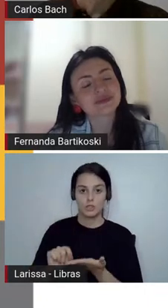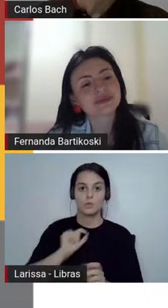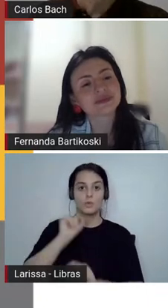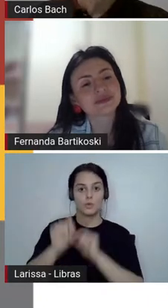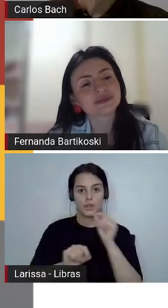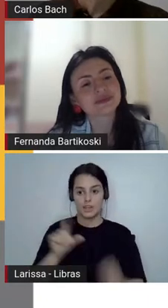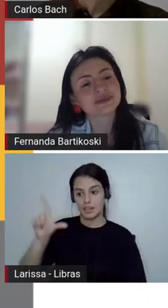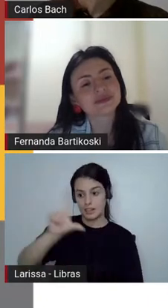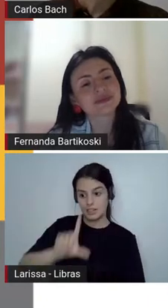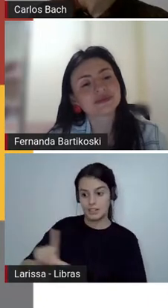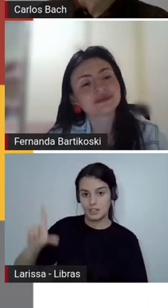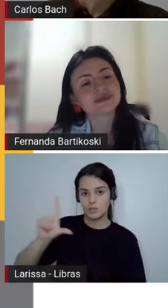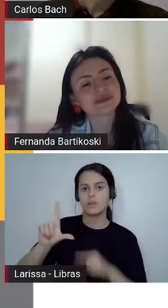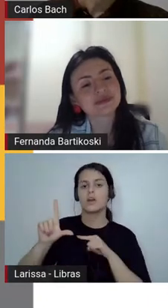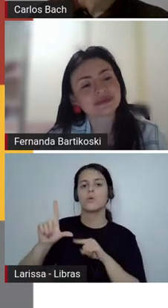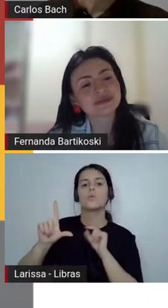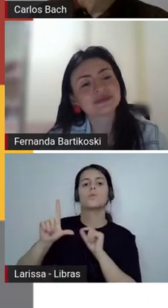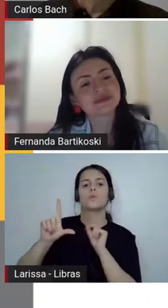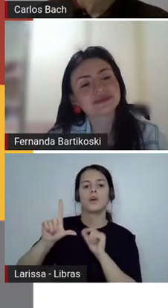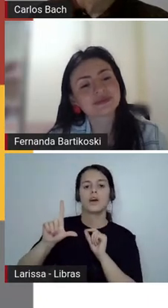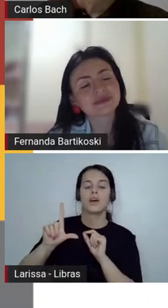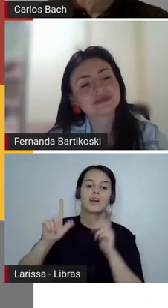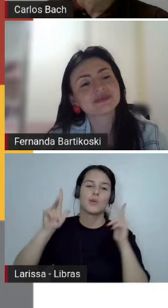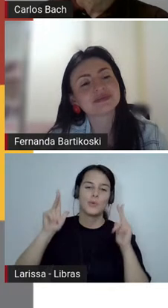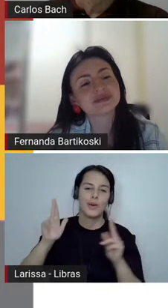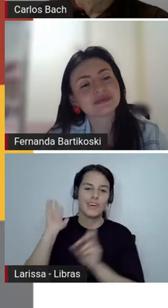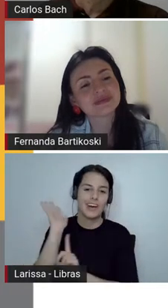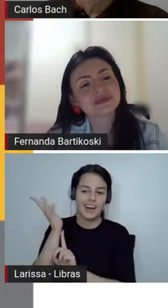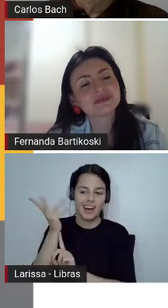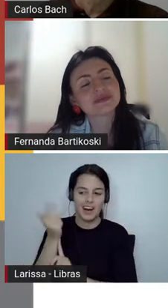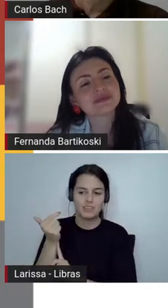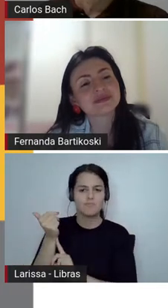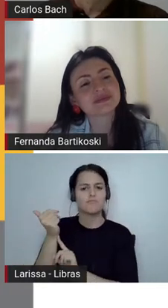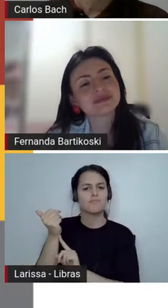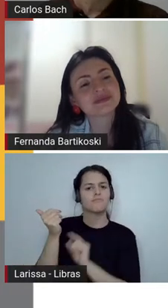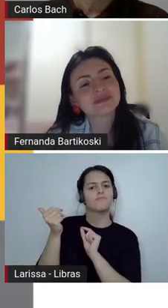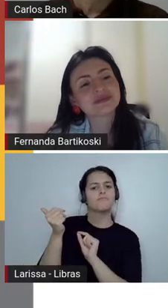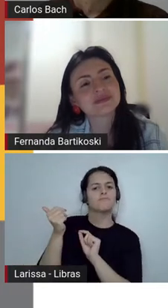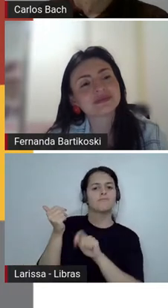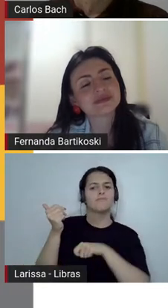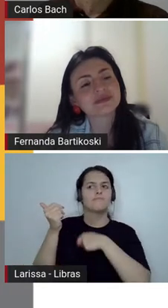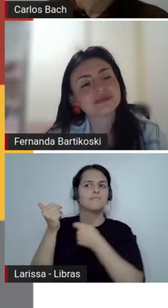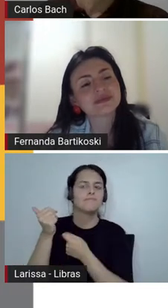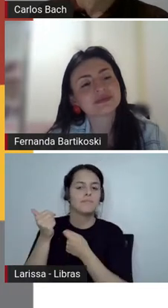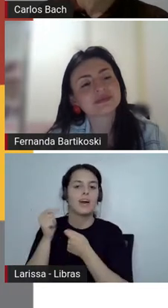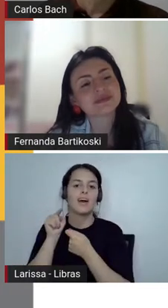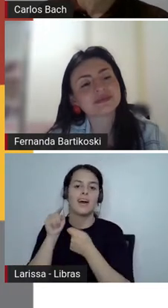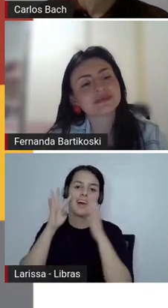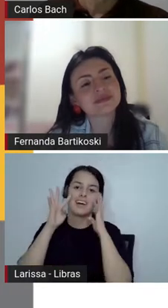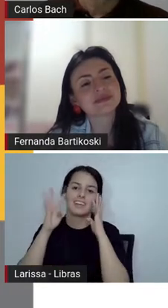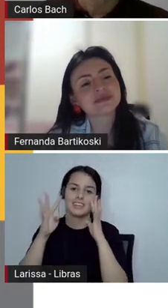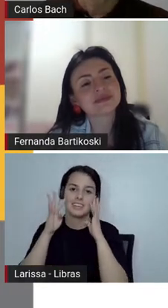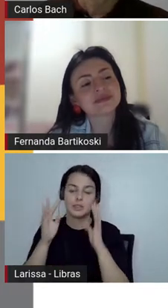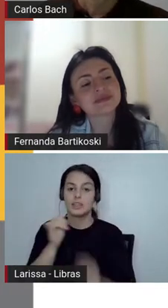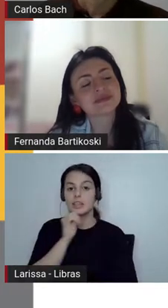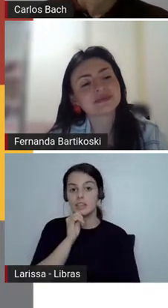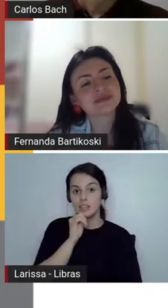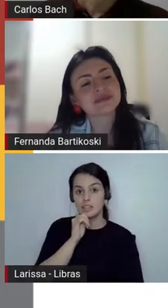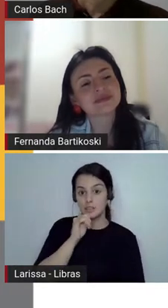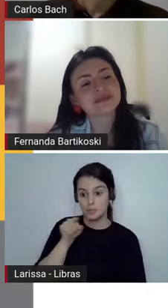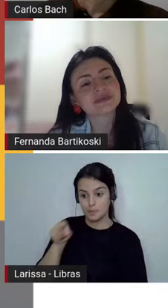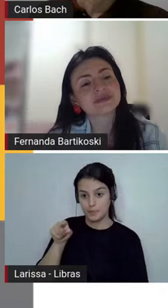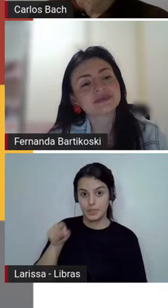arte da escuta, porque ali há alguém contando uma história e que quer ser escutado.